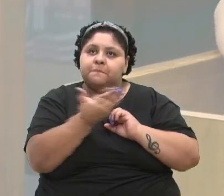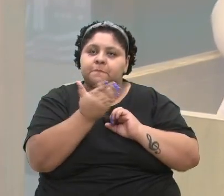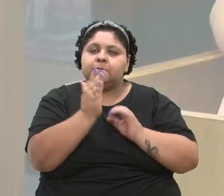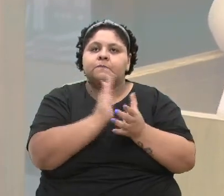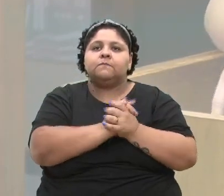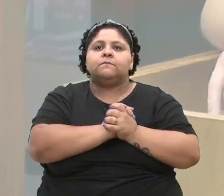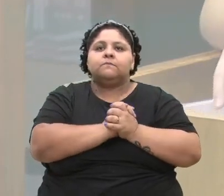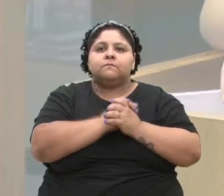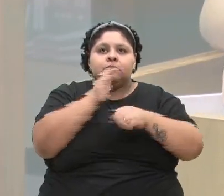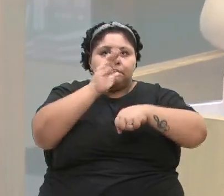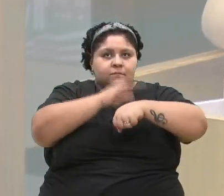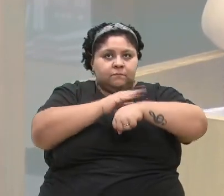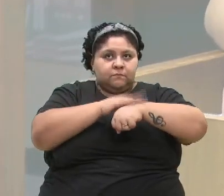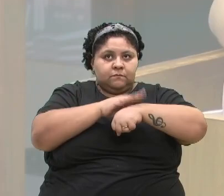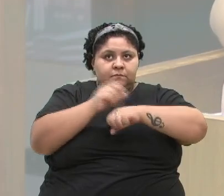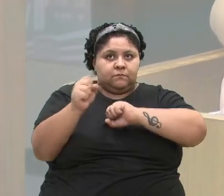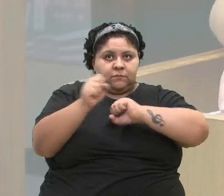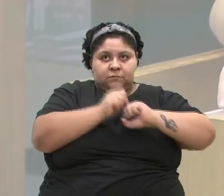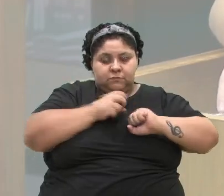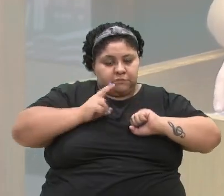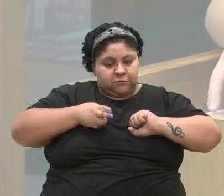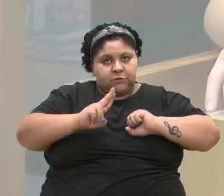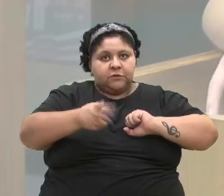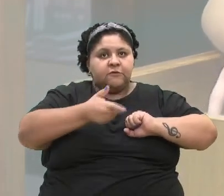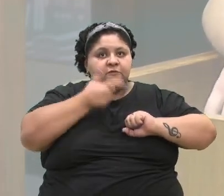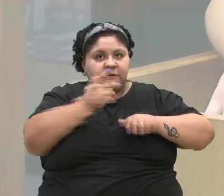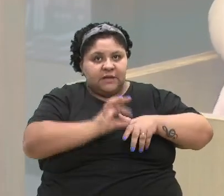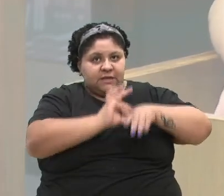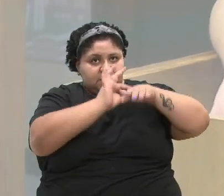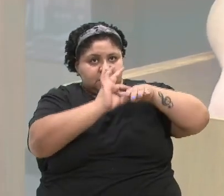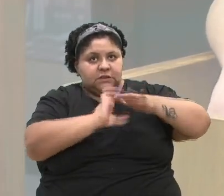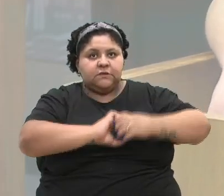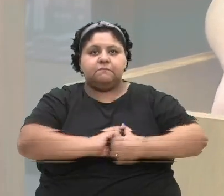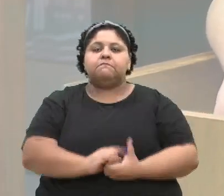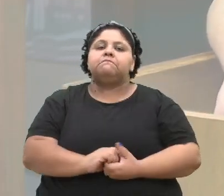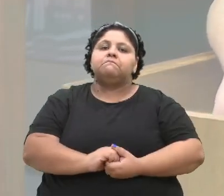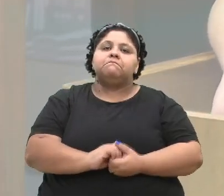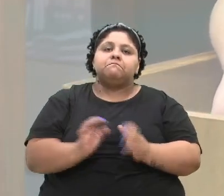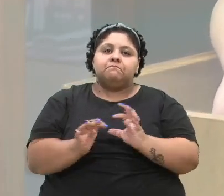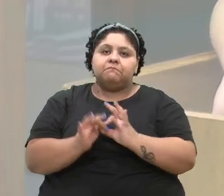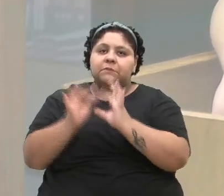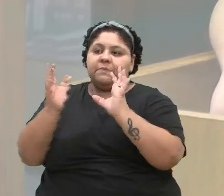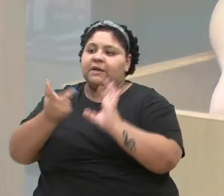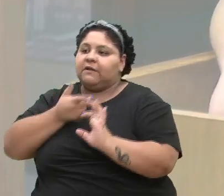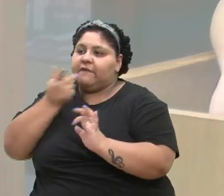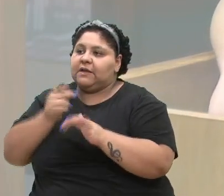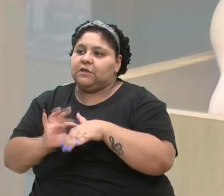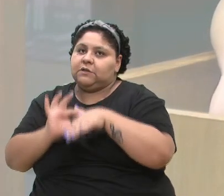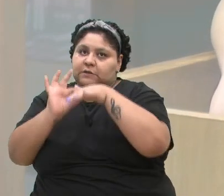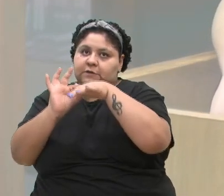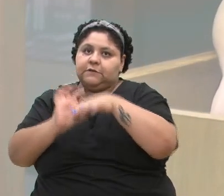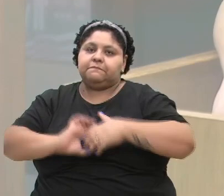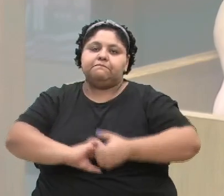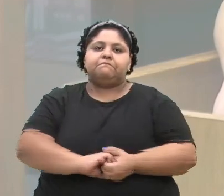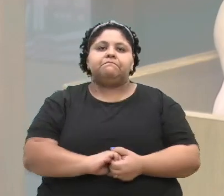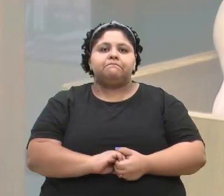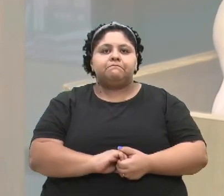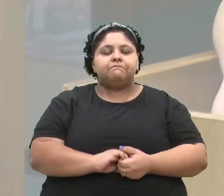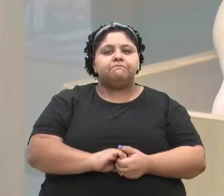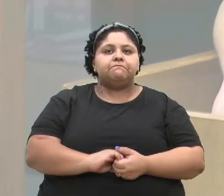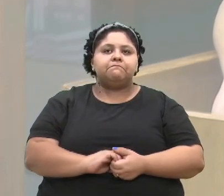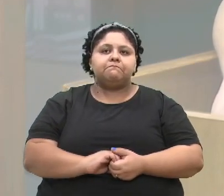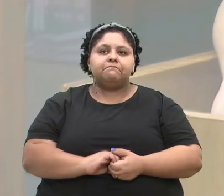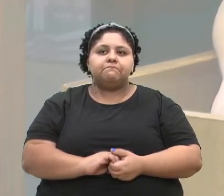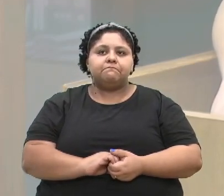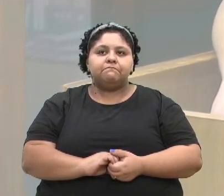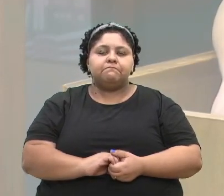No momento oportuno, se pudermos prosseguir em declaração de líder, meu líder. Uma declaração de líder bancada do PSB, senhora presidente. Em declaração de